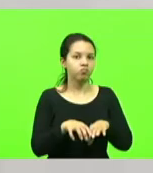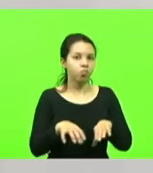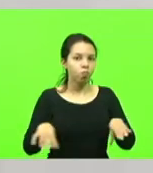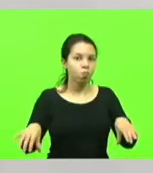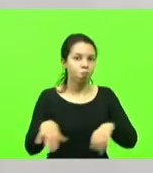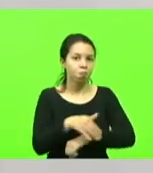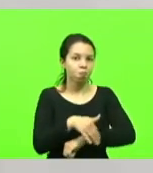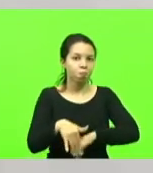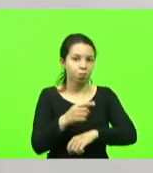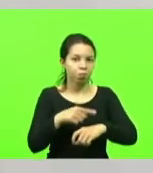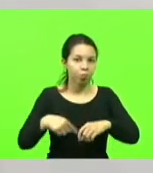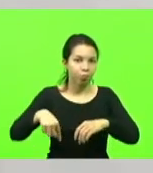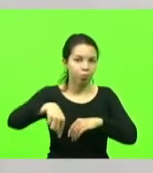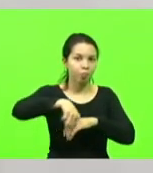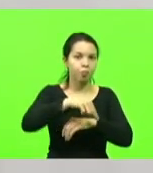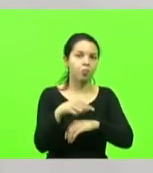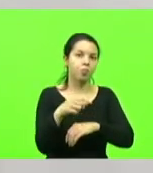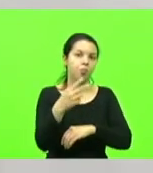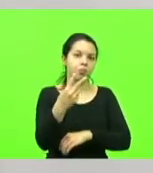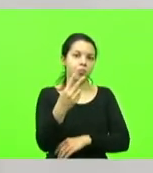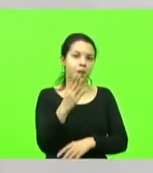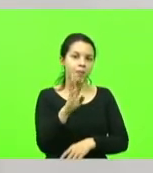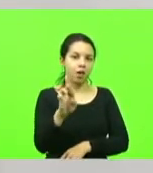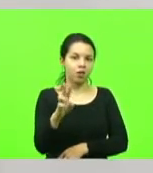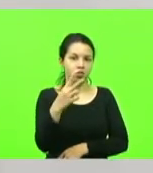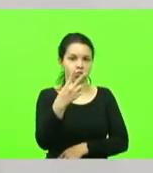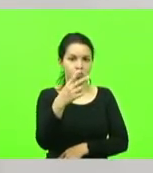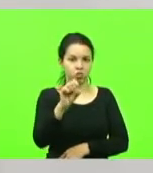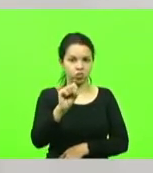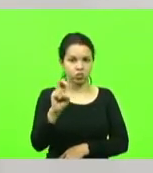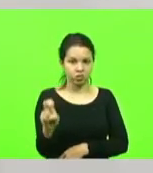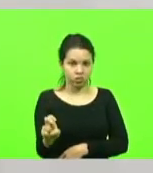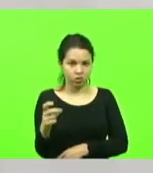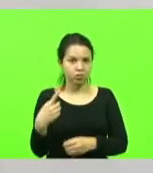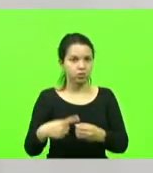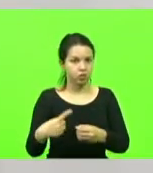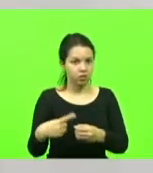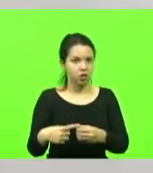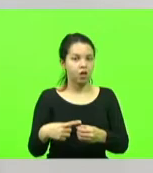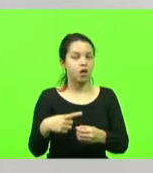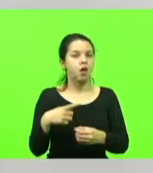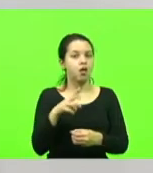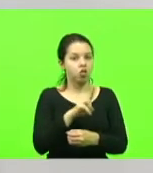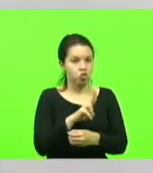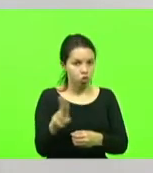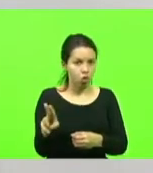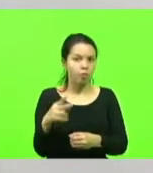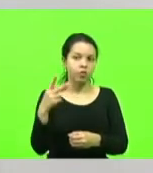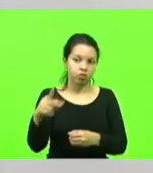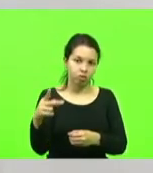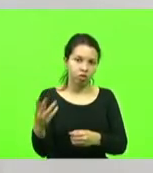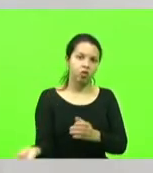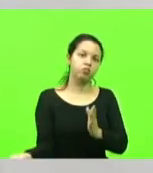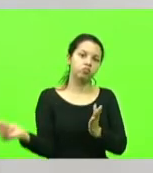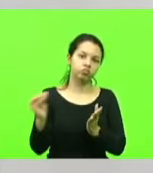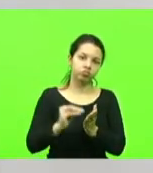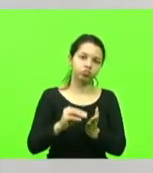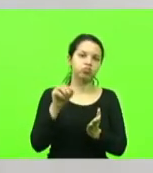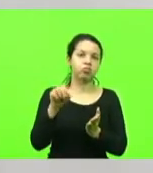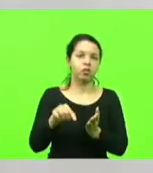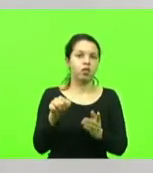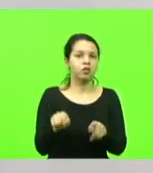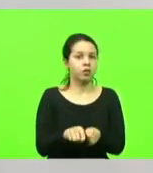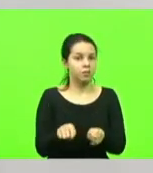-285 na cidade de Iturvo, que foi denominada Frei Rogério Moshini, bem como está sendo